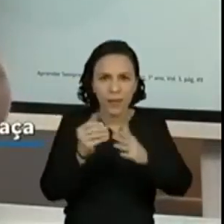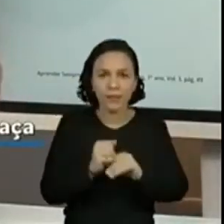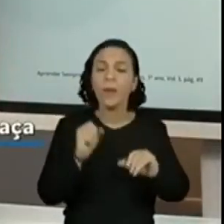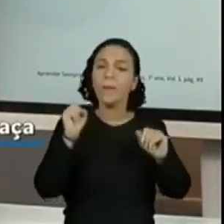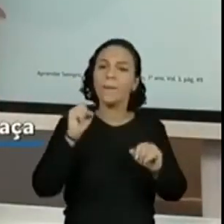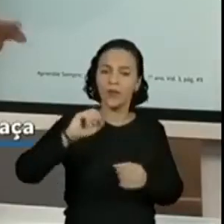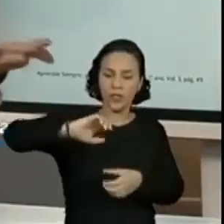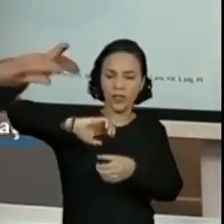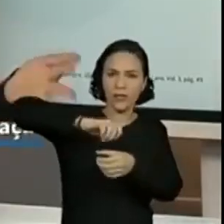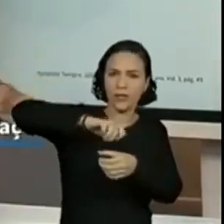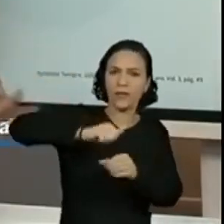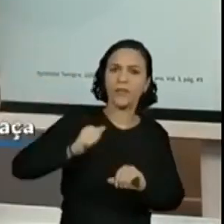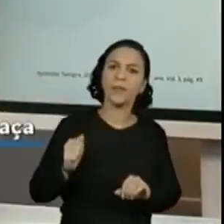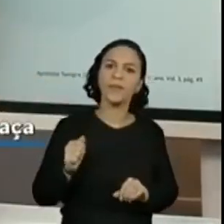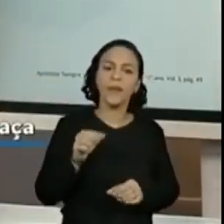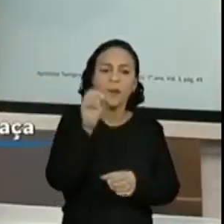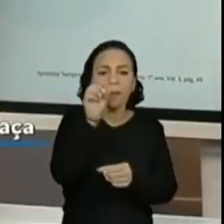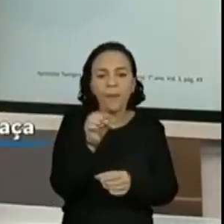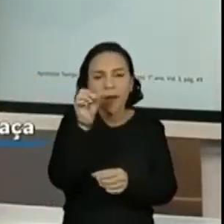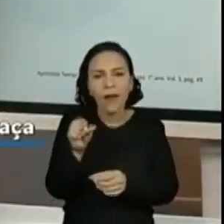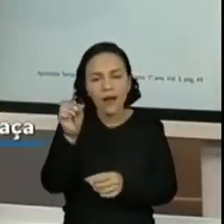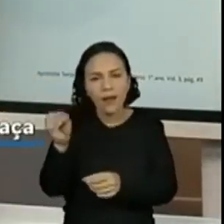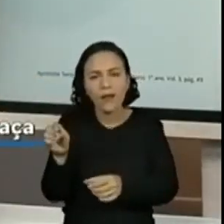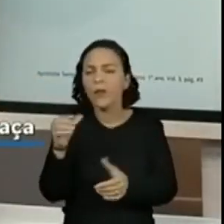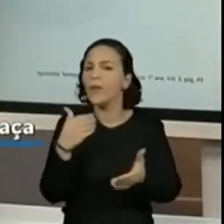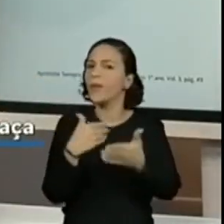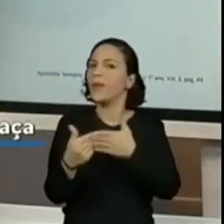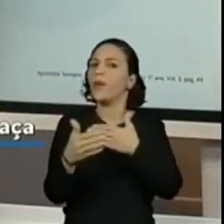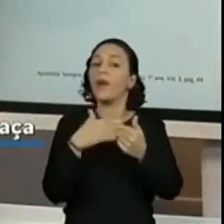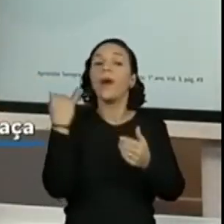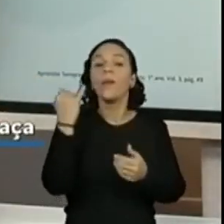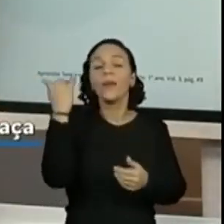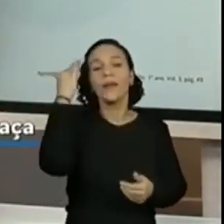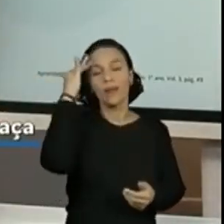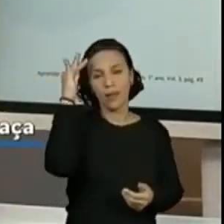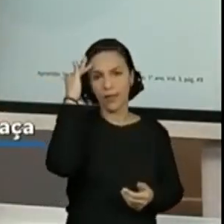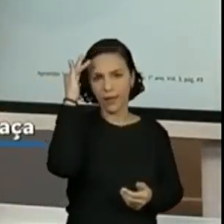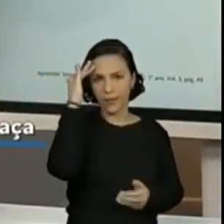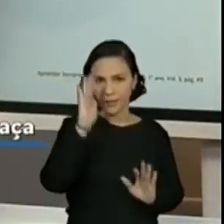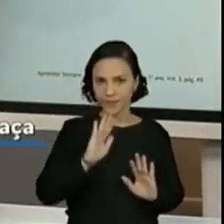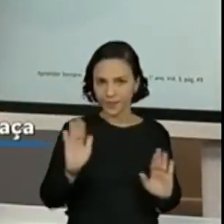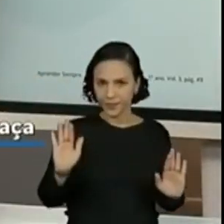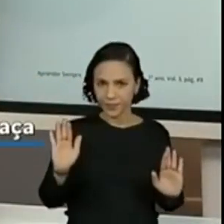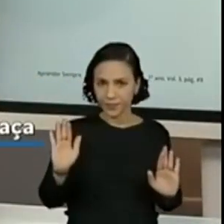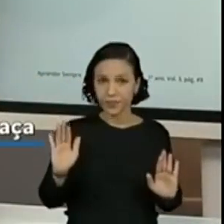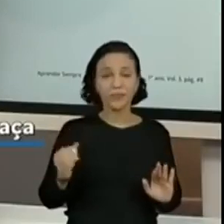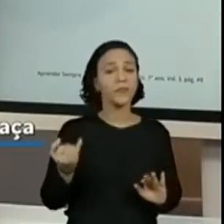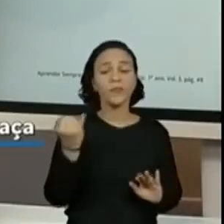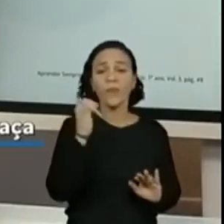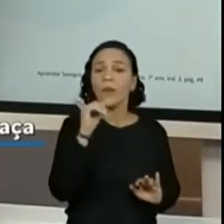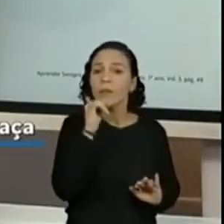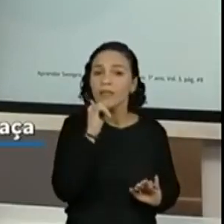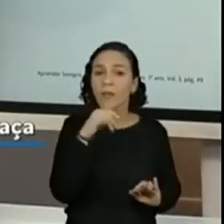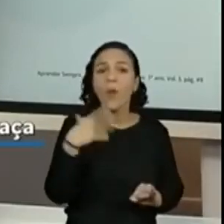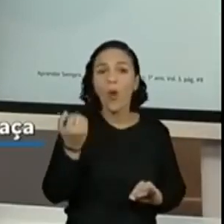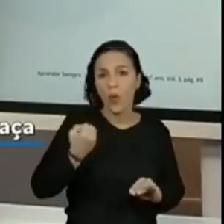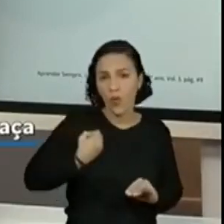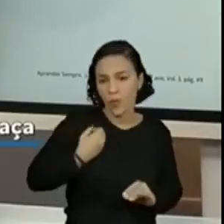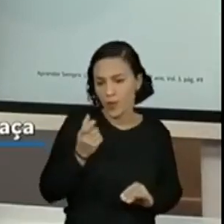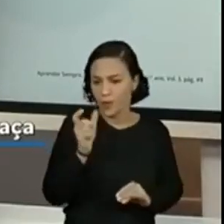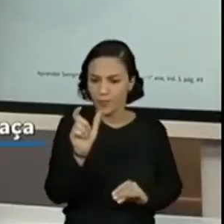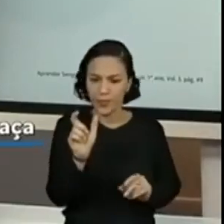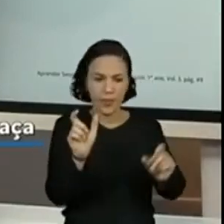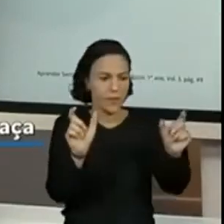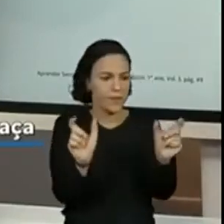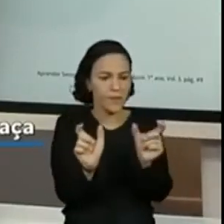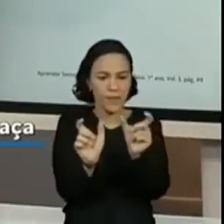tampinha, posso usar palito. O importante é eu entender que independente das parcelinhas que eu vou somar ali, que é o que a gente vai